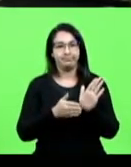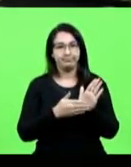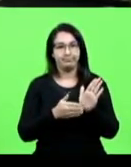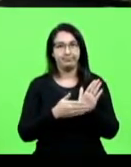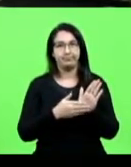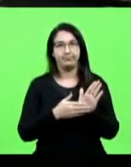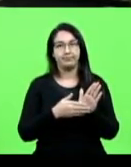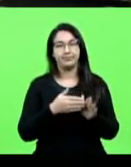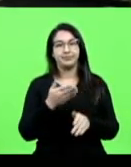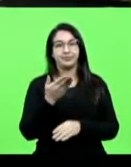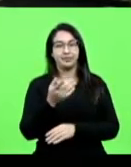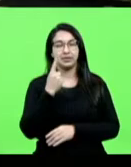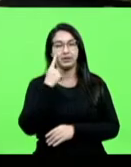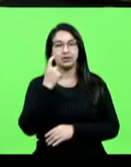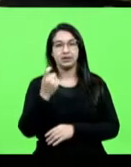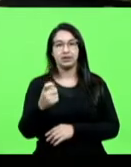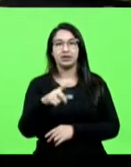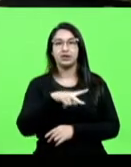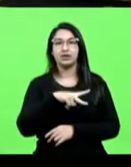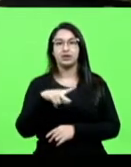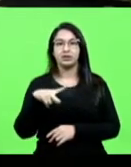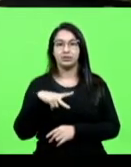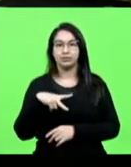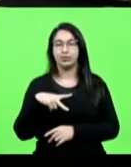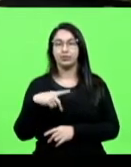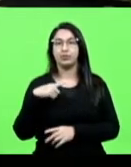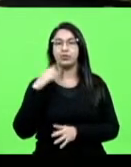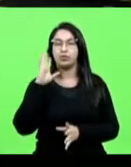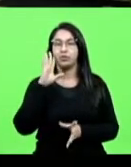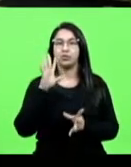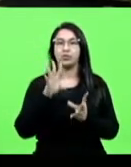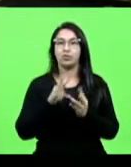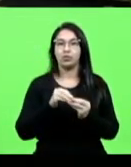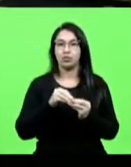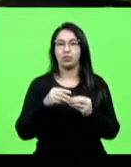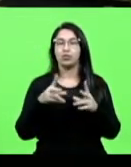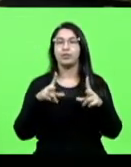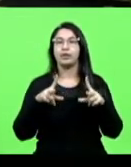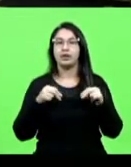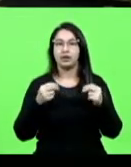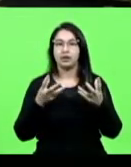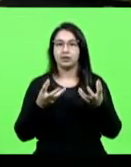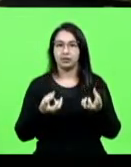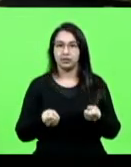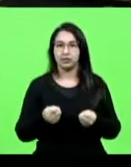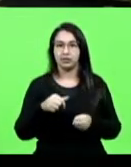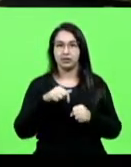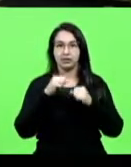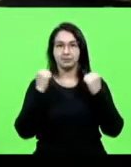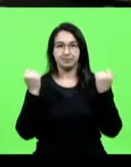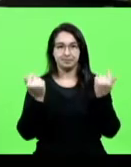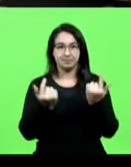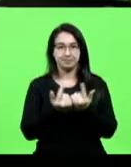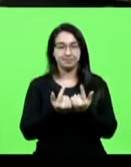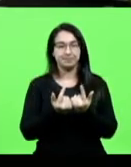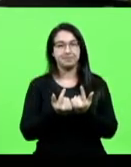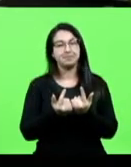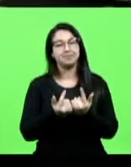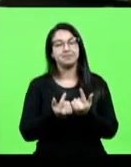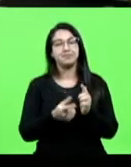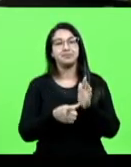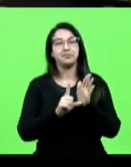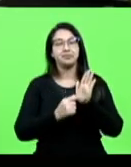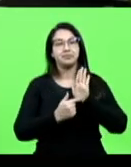seu interesse público, razão pela qual concluo que merece ser acatada nesse Parlamento. Ante o exposto, no âmbito dessa